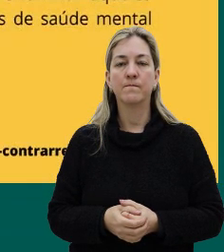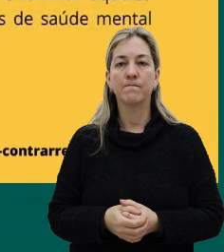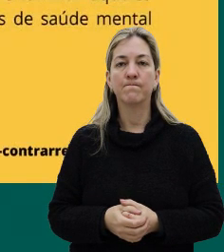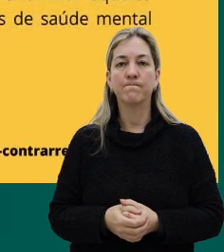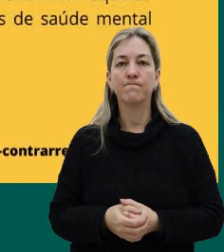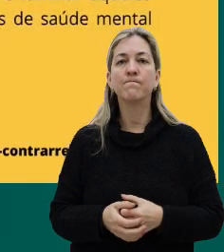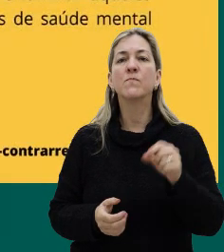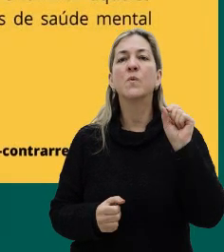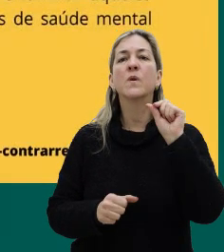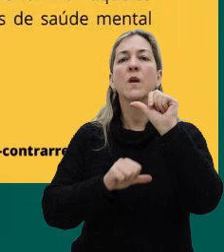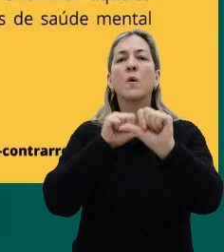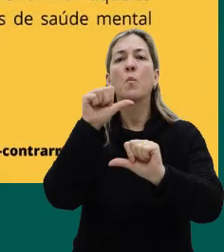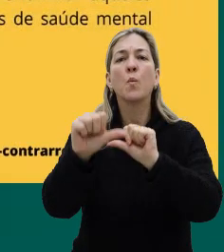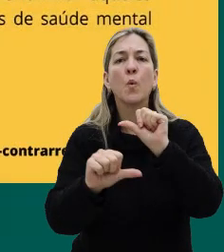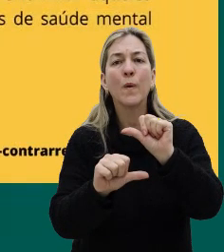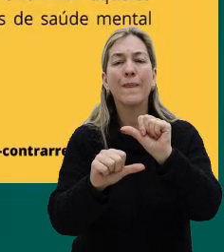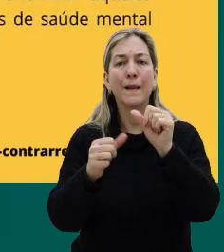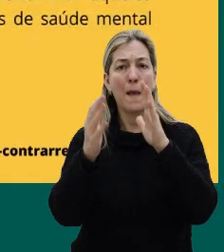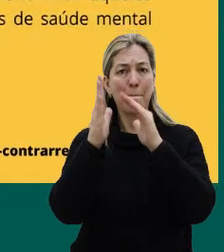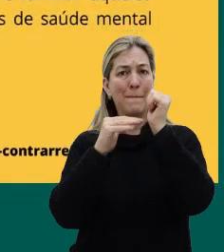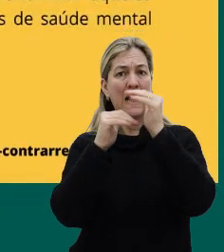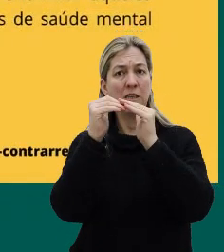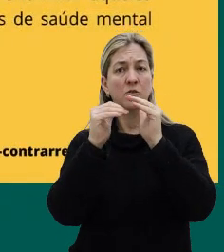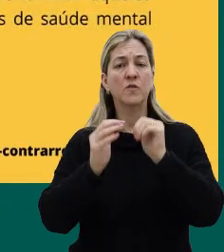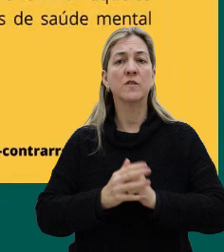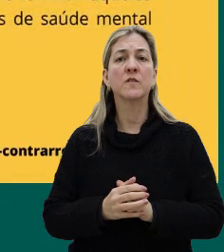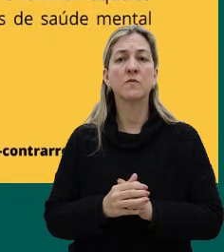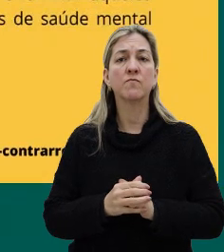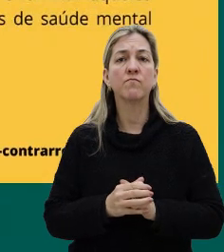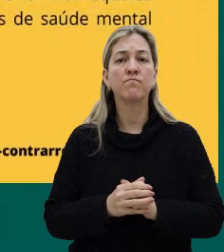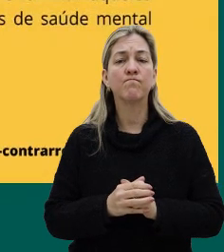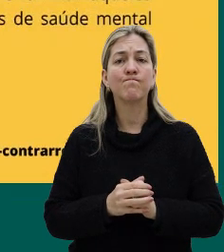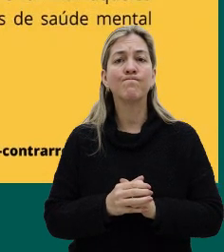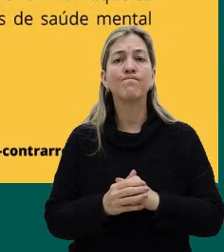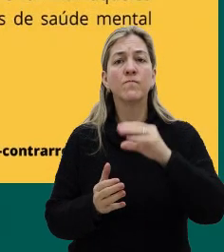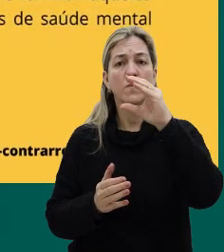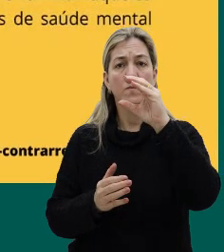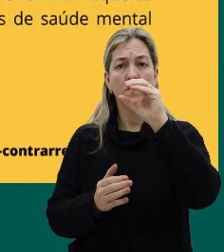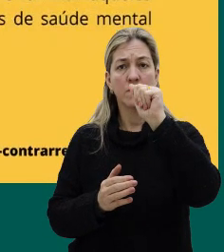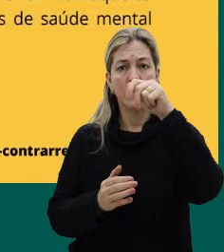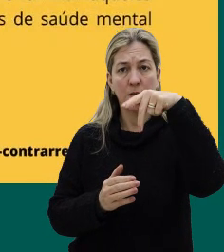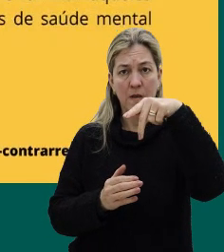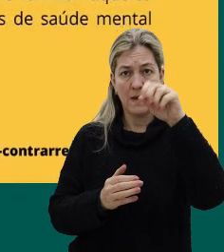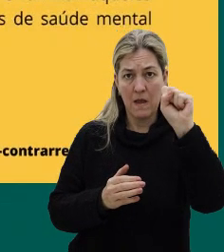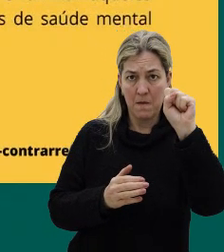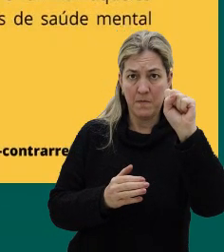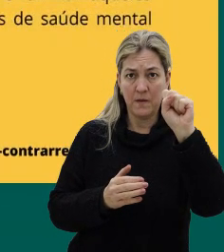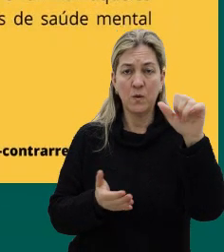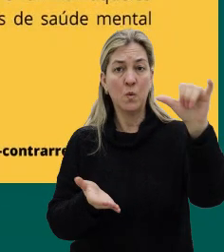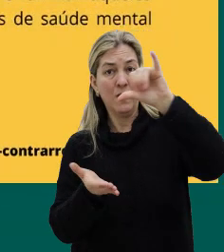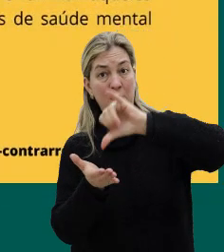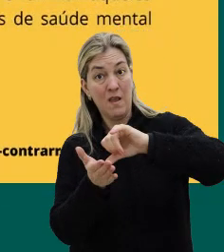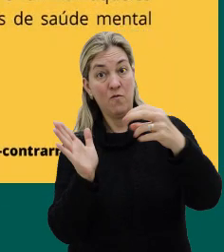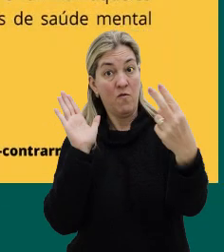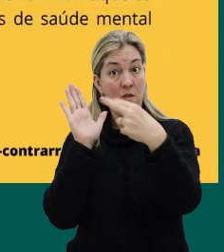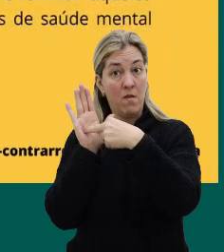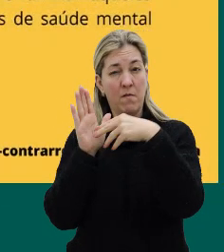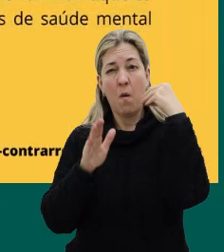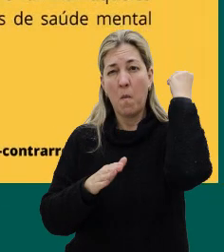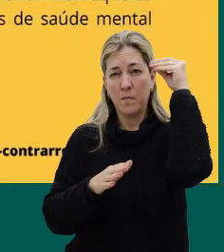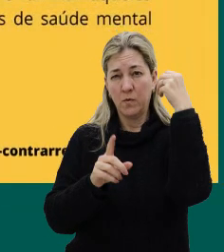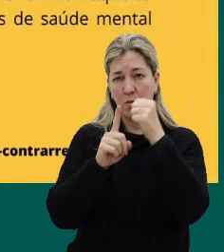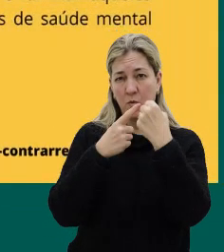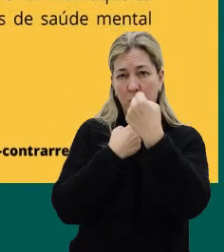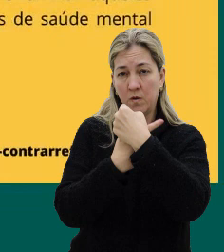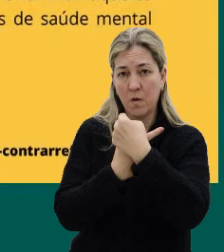E aí, o que que muda na prática, né? O CAPES, né, o Centro de Atenção Psicossocial, eles surgiram